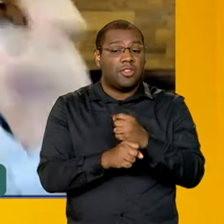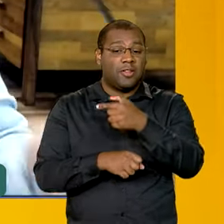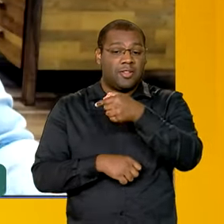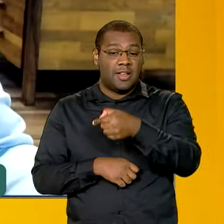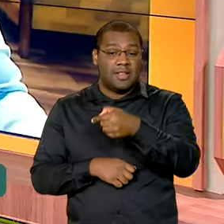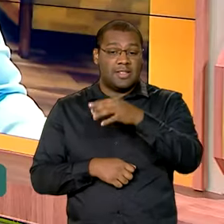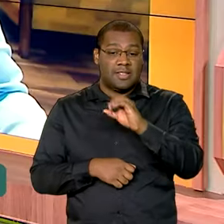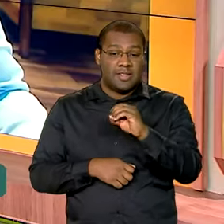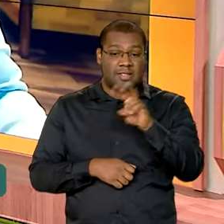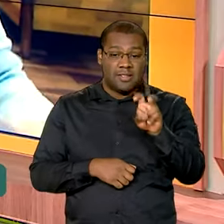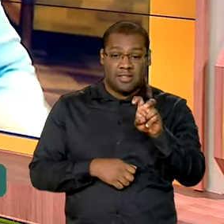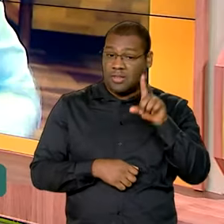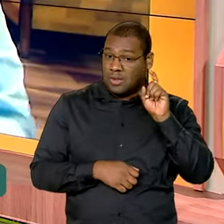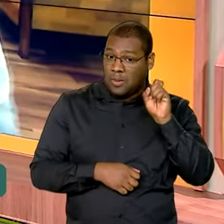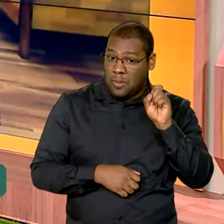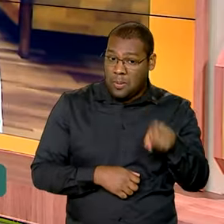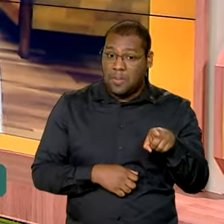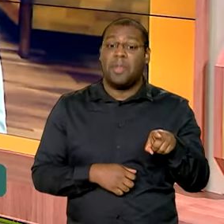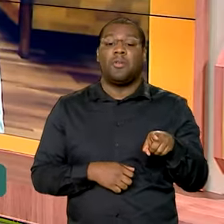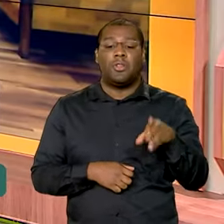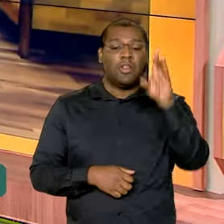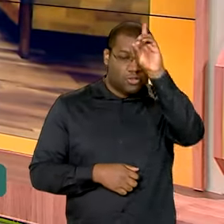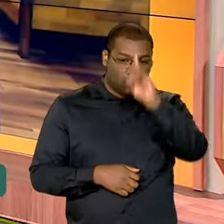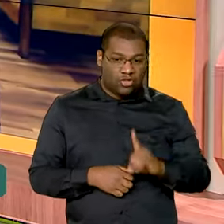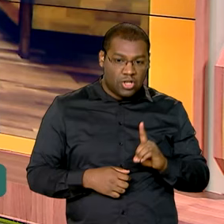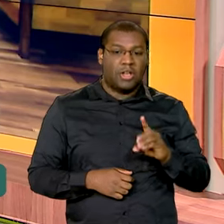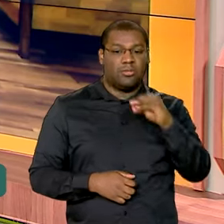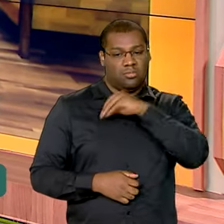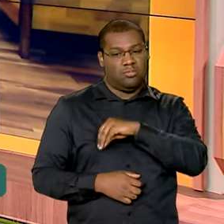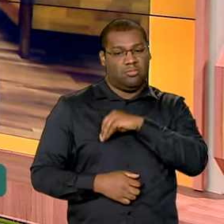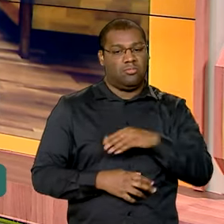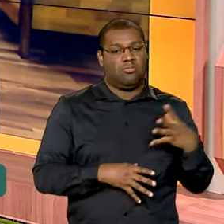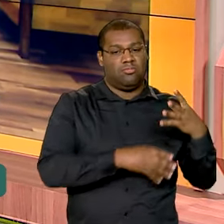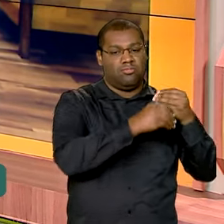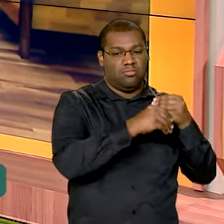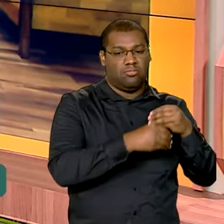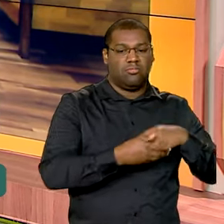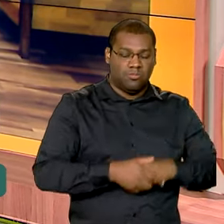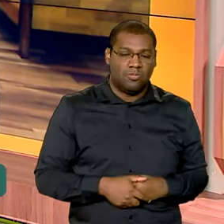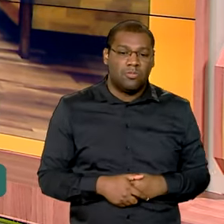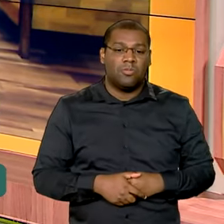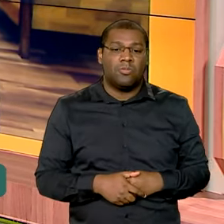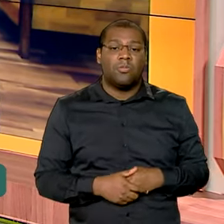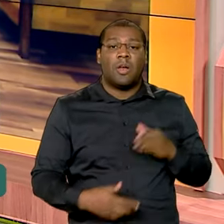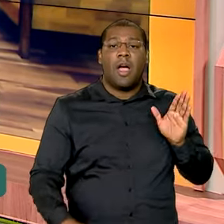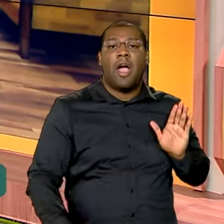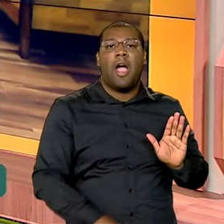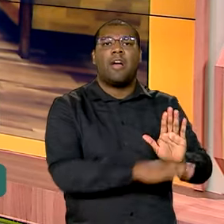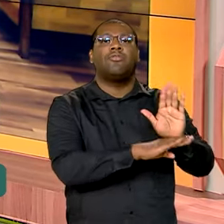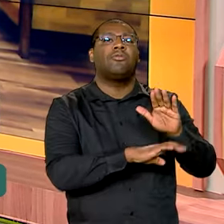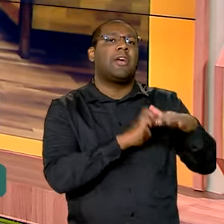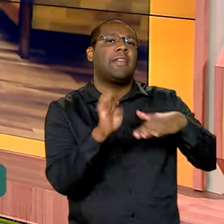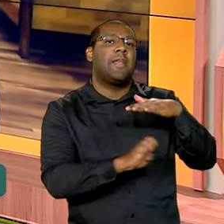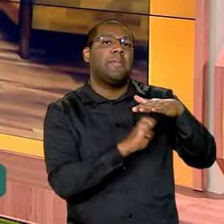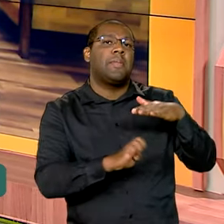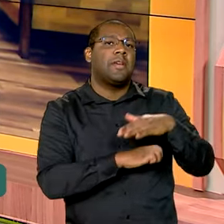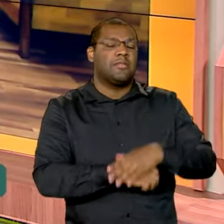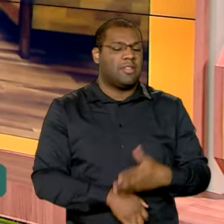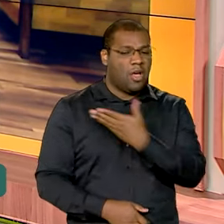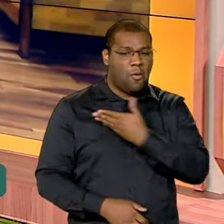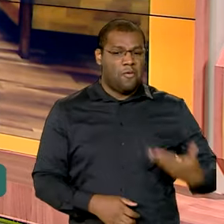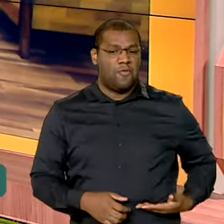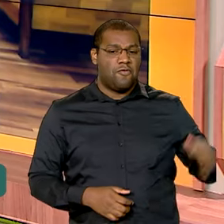trabalhadores. Certo, perfeito. E essa ajuda a empresas que o senhor falou, no total o senhor tem uma noção de quantos bilhões de reais vão ser